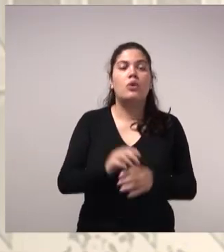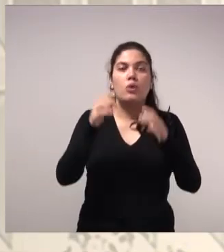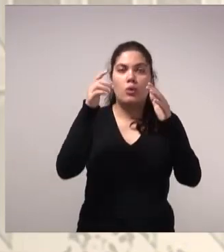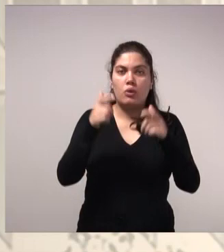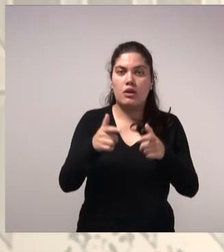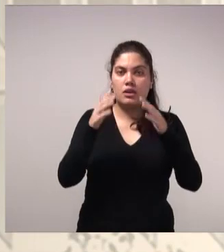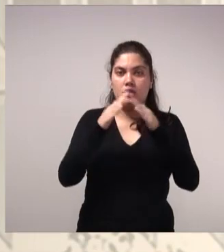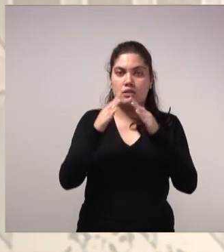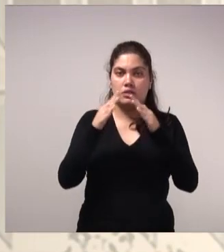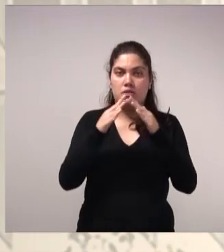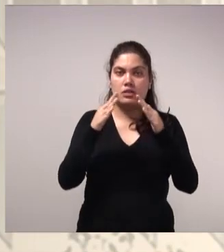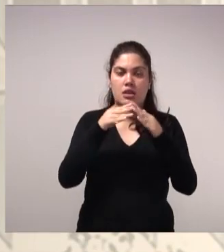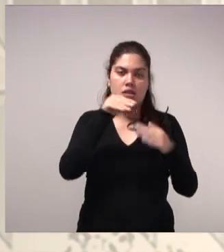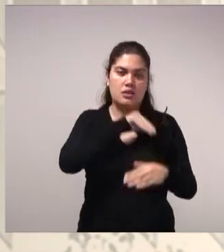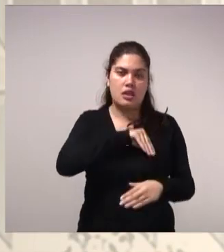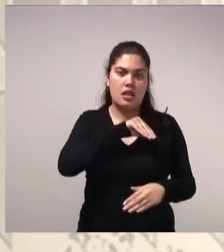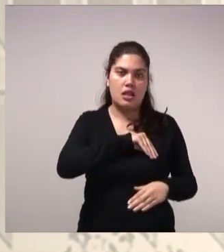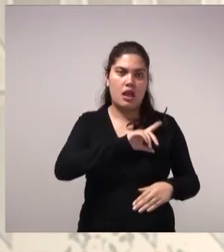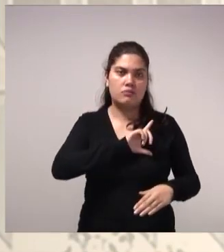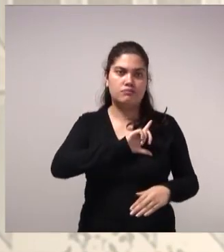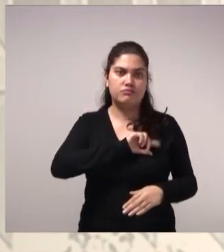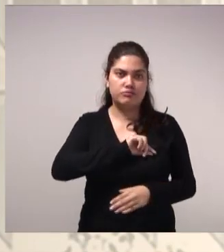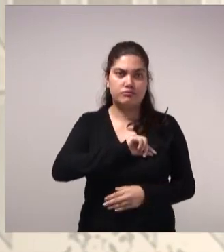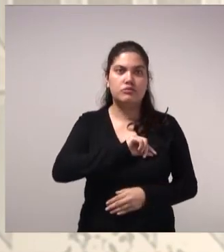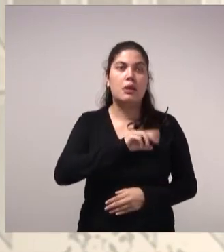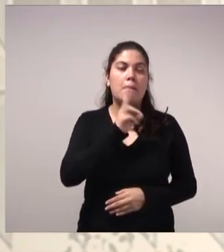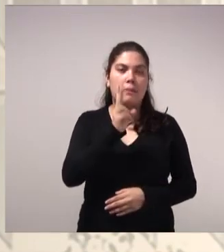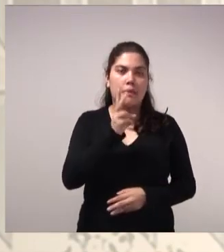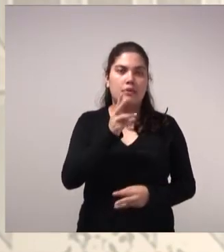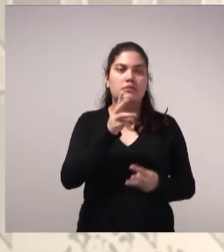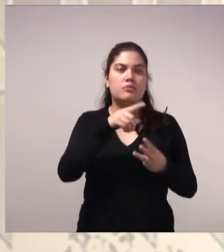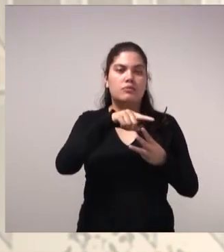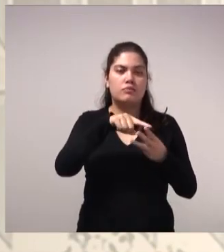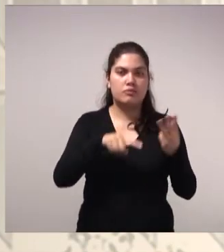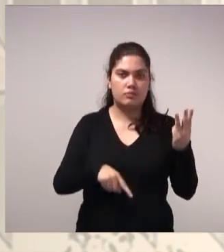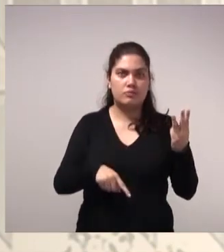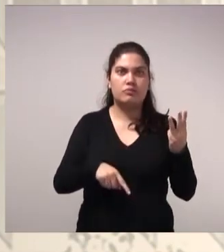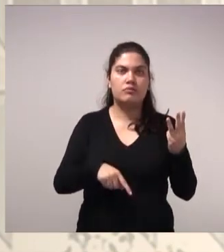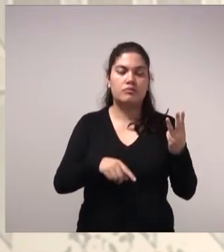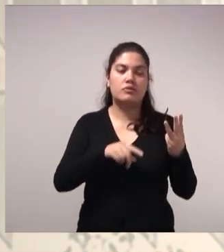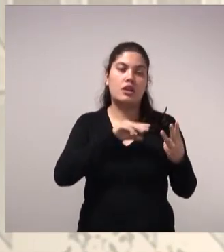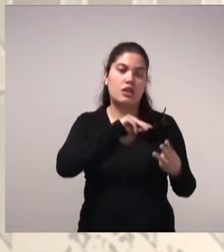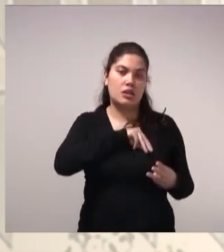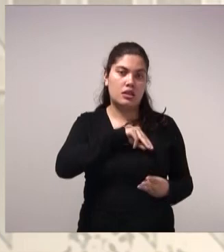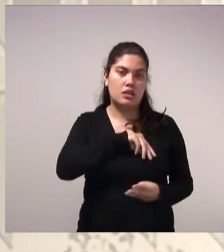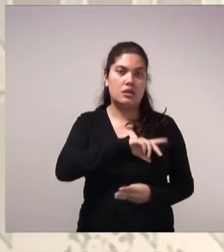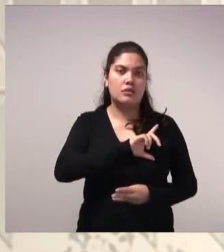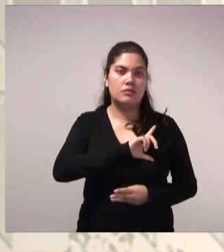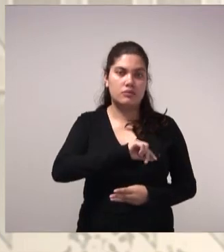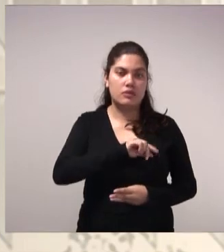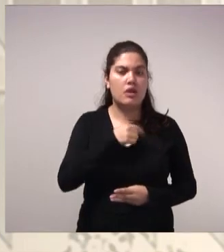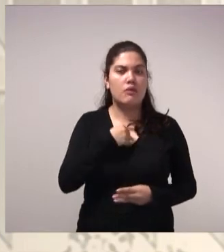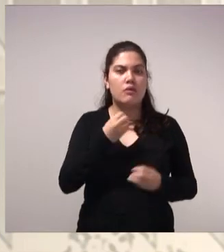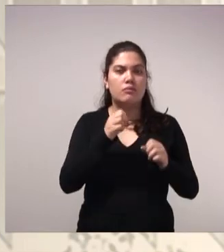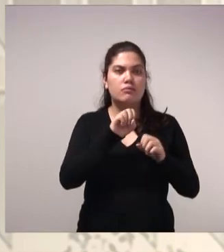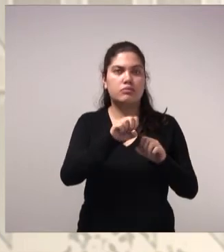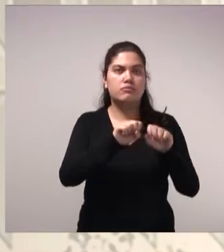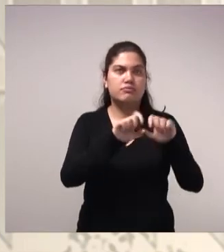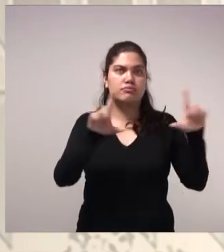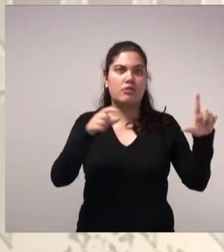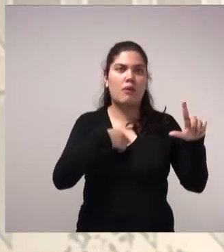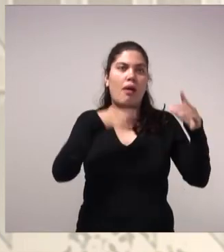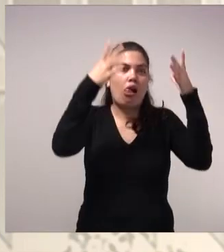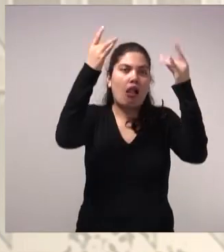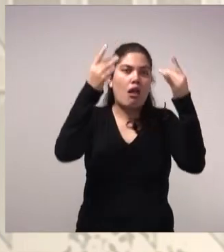Foi analisado nos mesmos três cenários. Renda baixa. Eu vou deixar esses slides aqui, não vou entrar muito nos